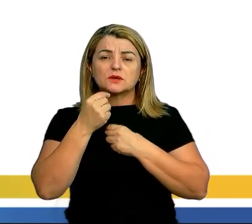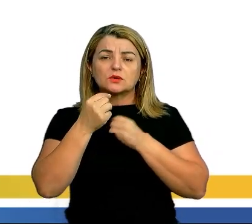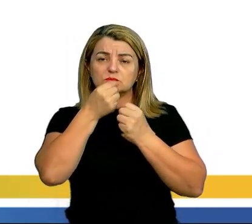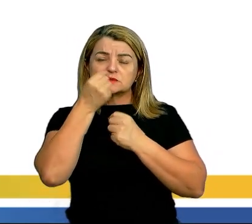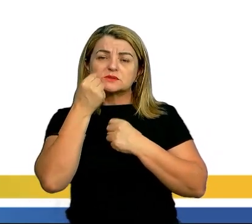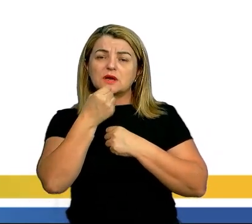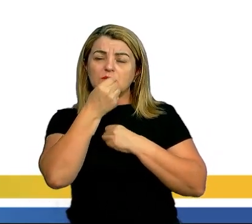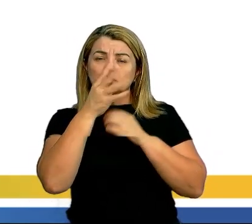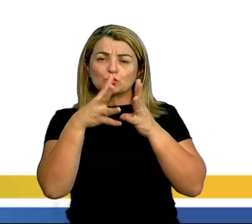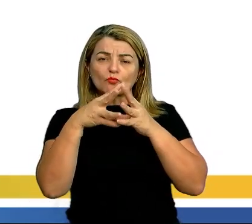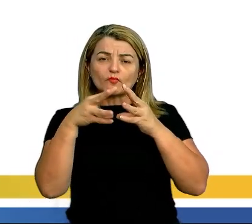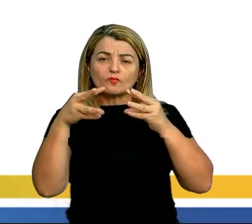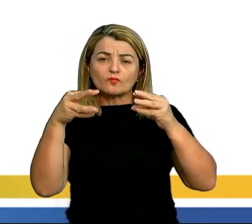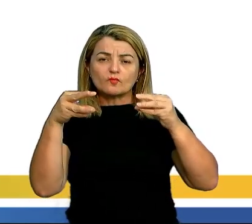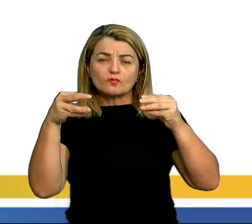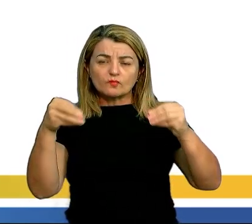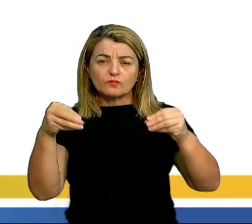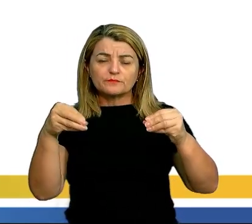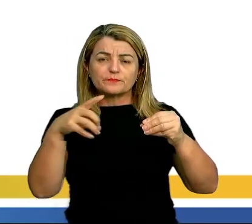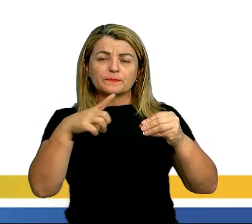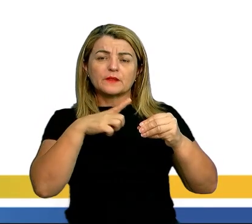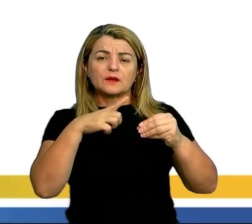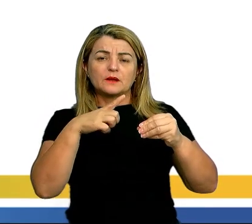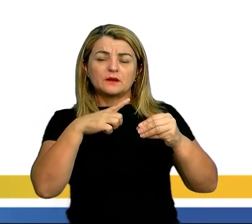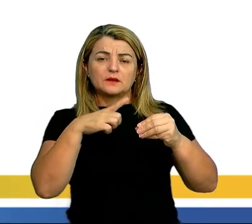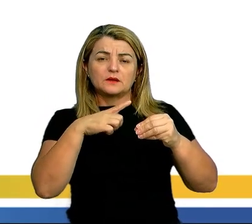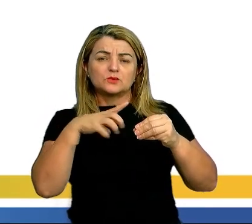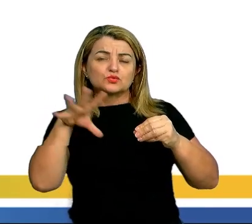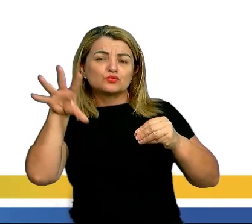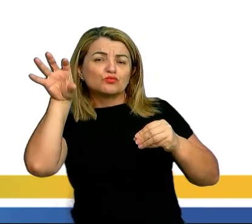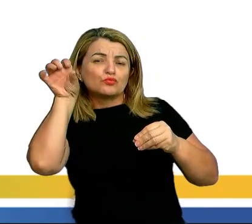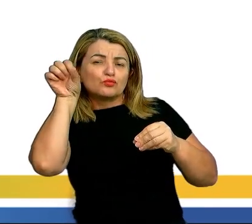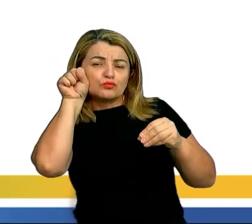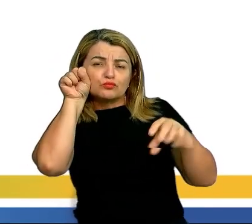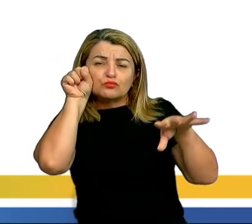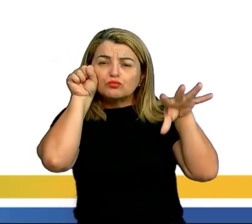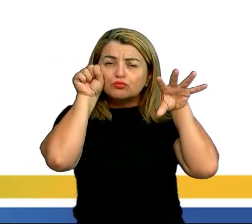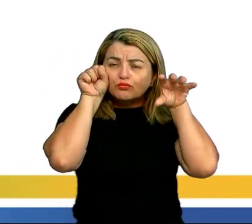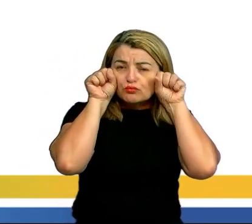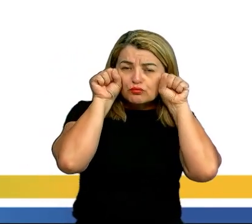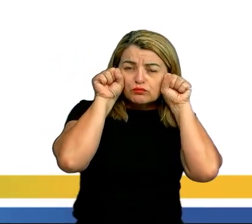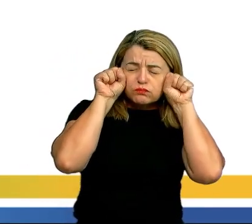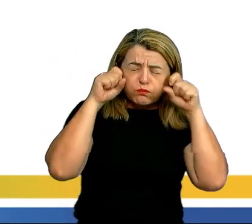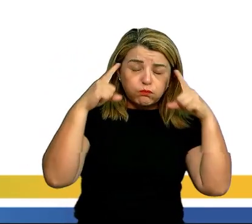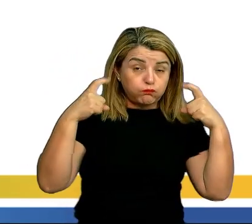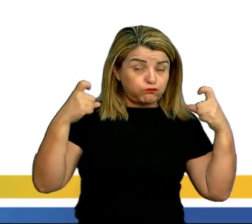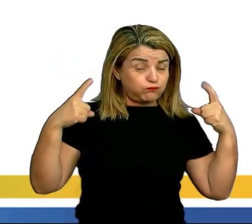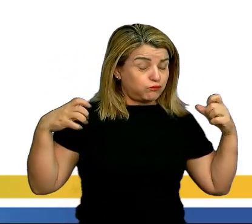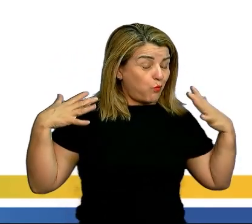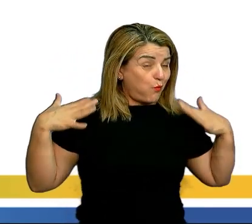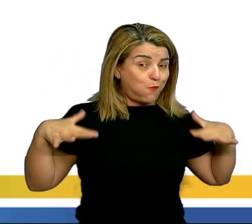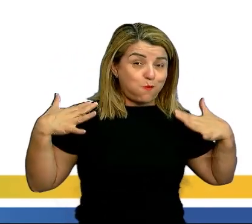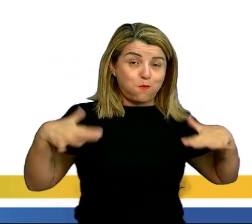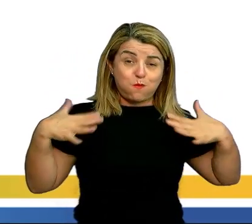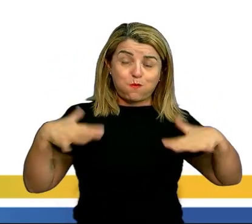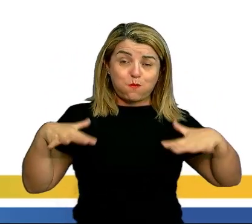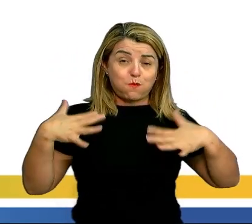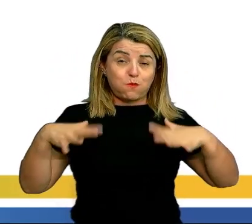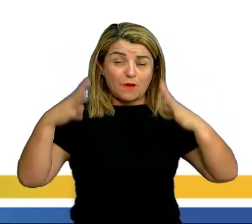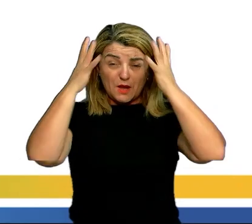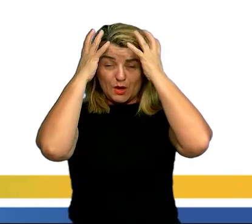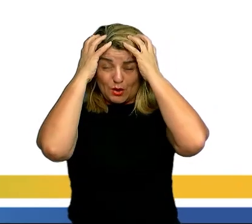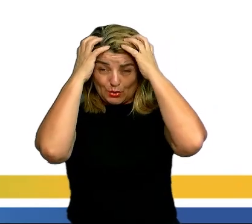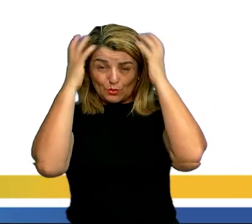ó grandes ruídos modernos. De vos ouvir demasiadamente de perto. E arde-me a